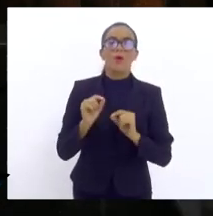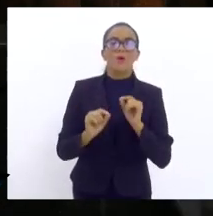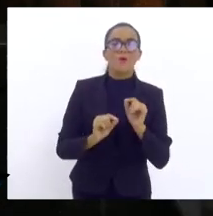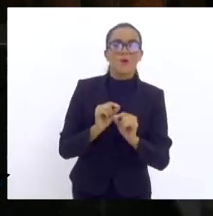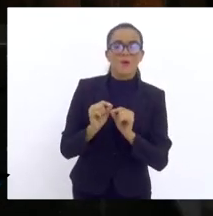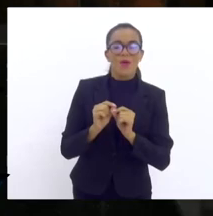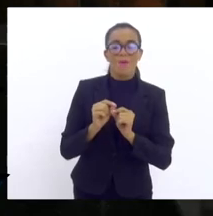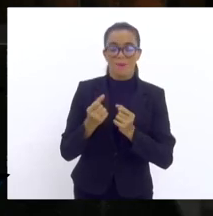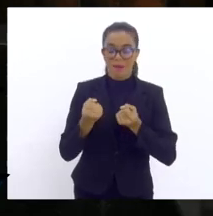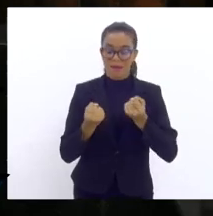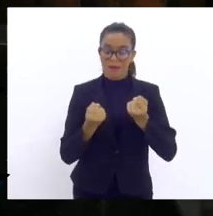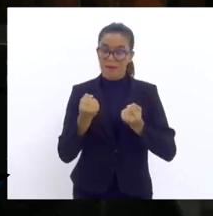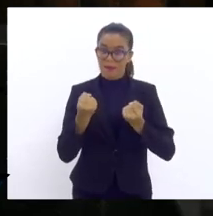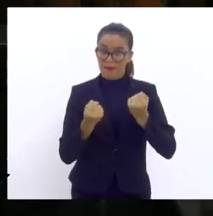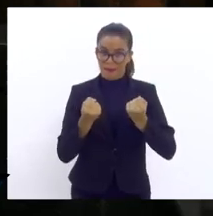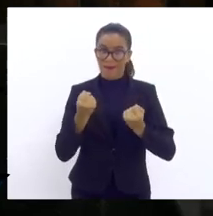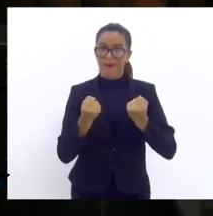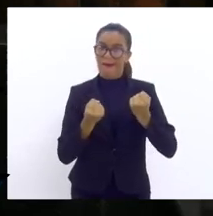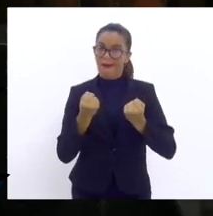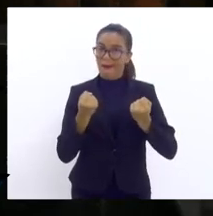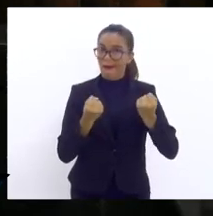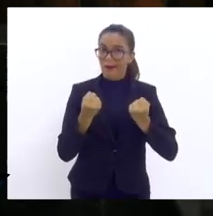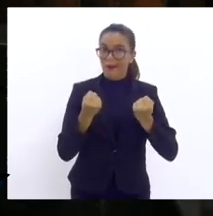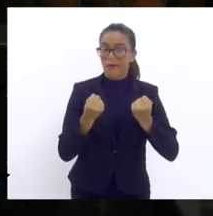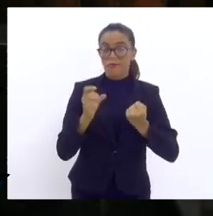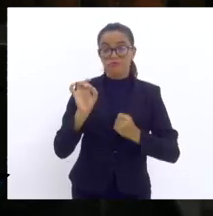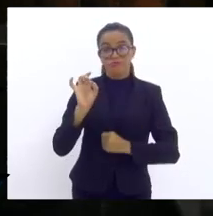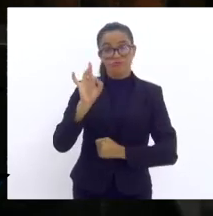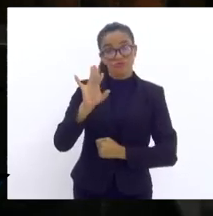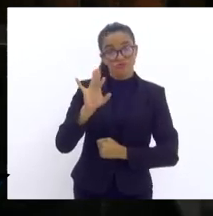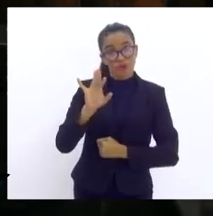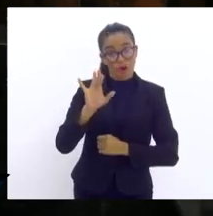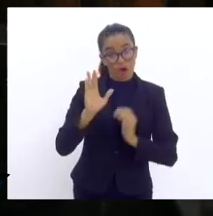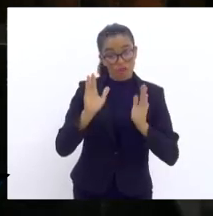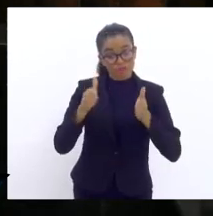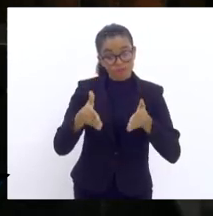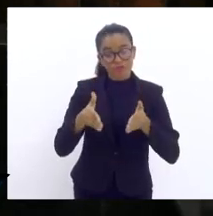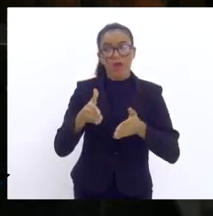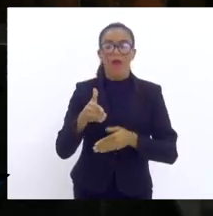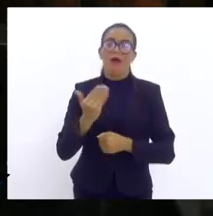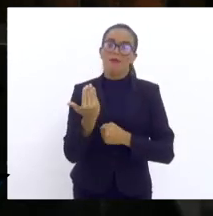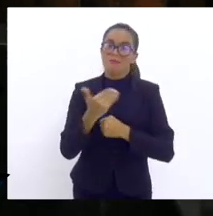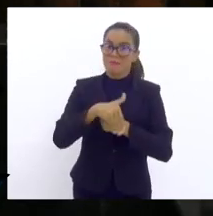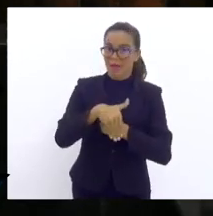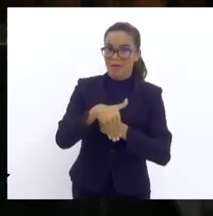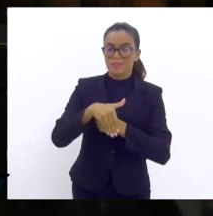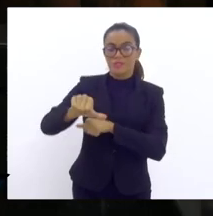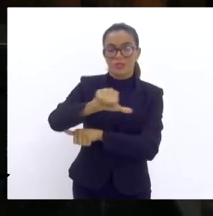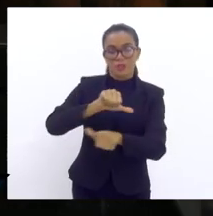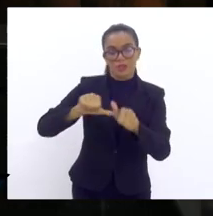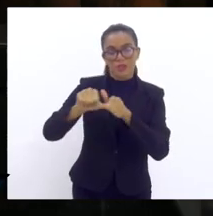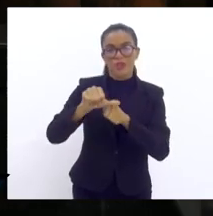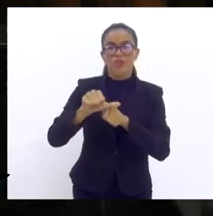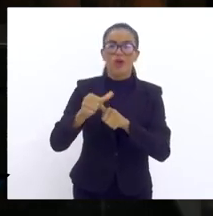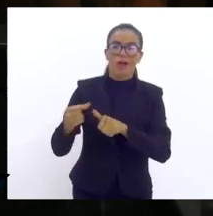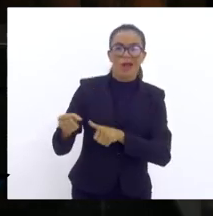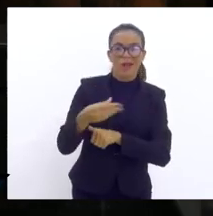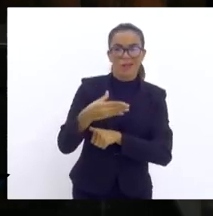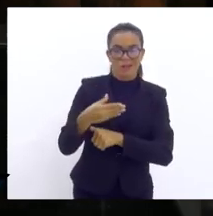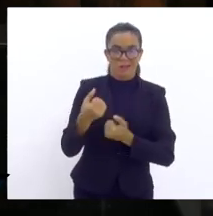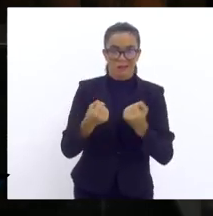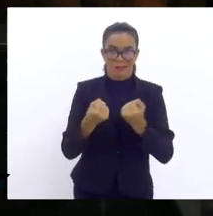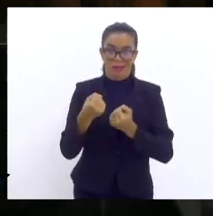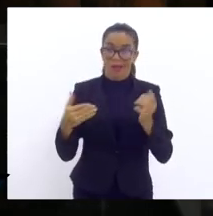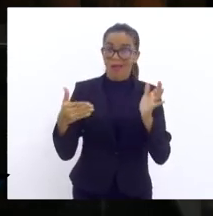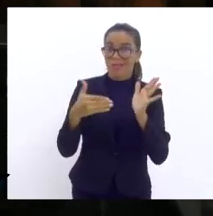veículos, carros, só para taxista, só para renovação de frota até 80 mil